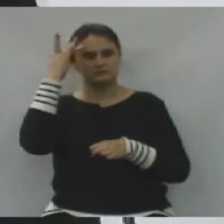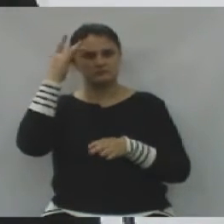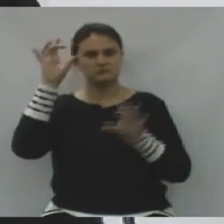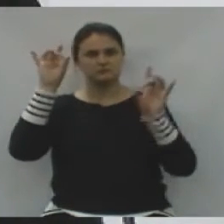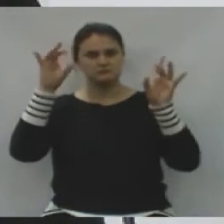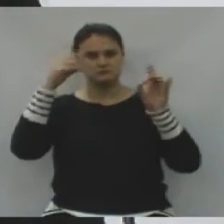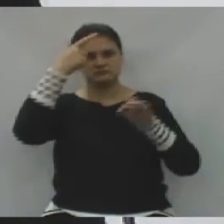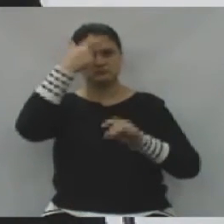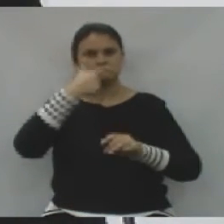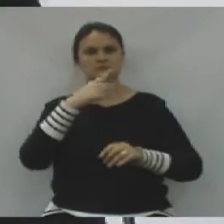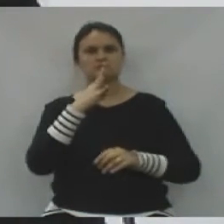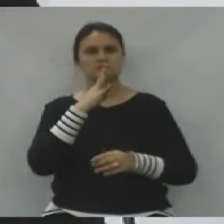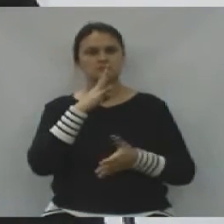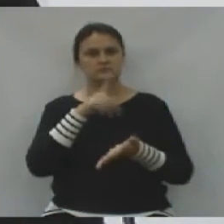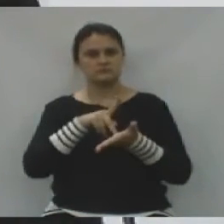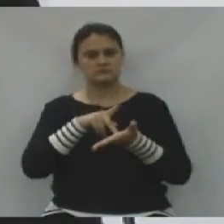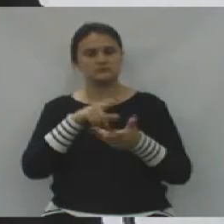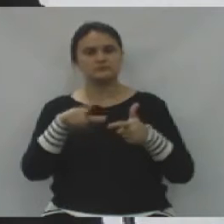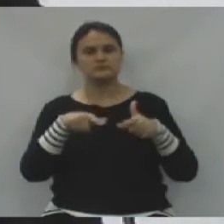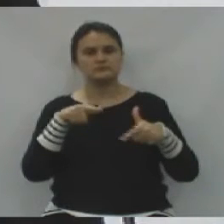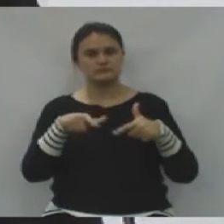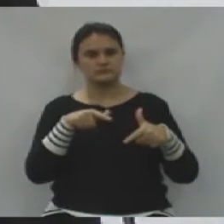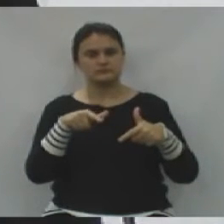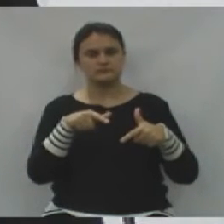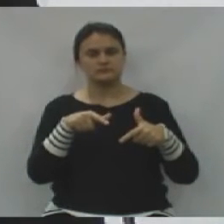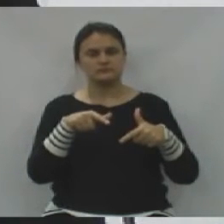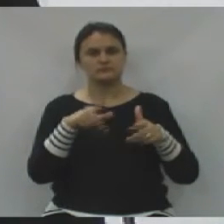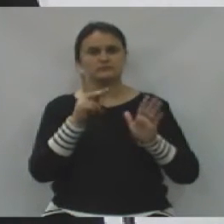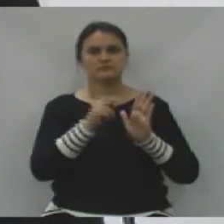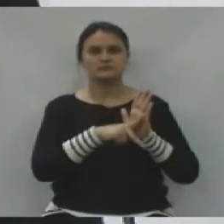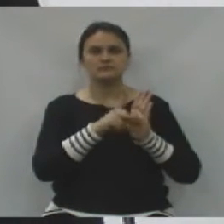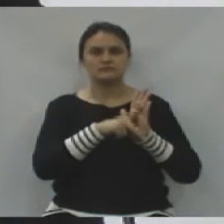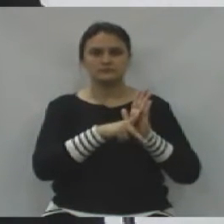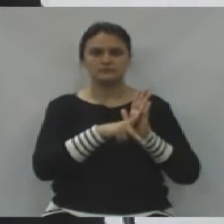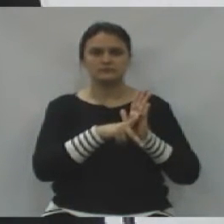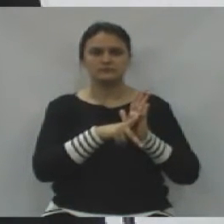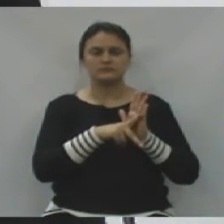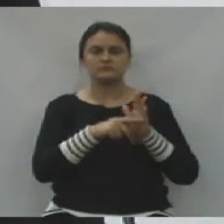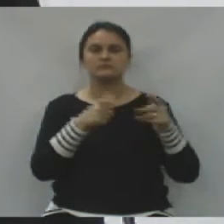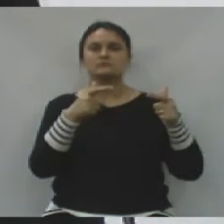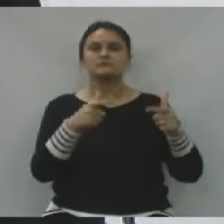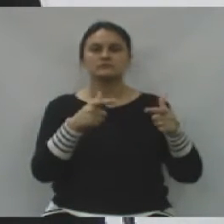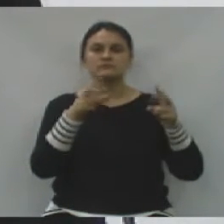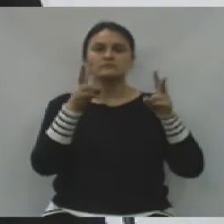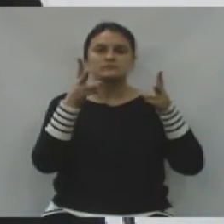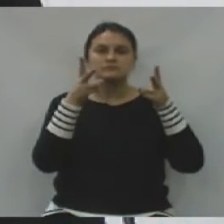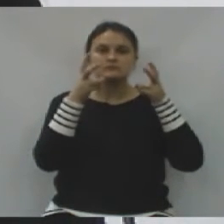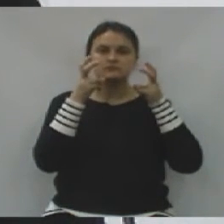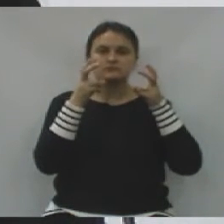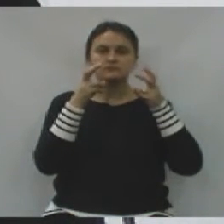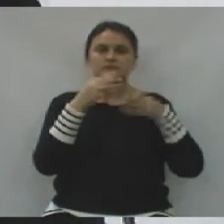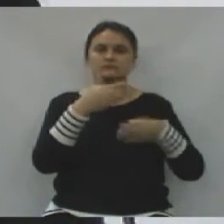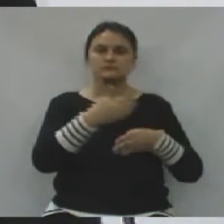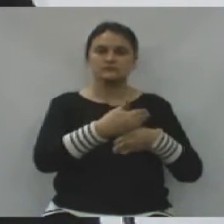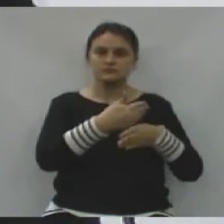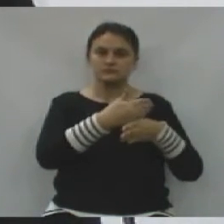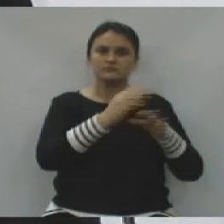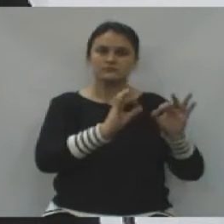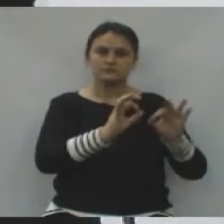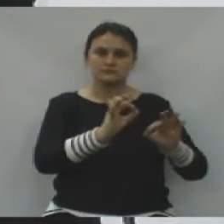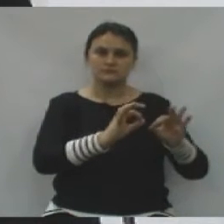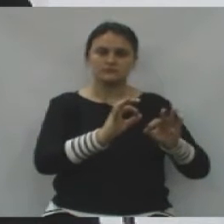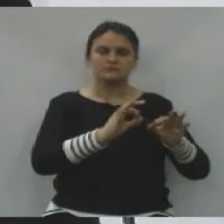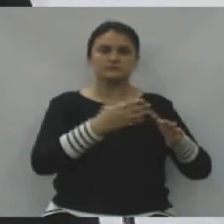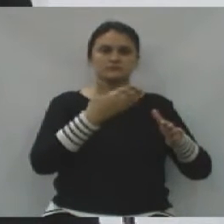que conhece realmente o trabalho dos projetos, aonde vemos a construção, a reforma,